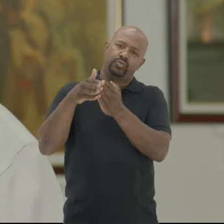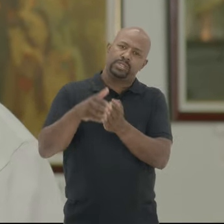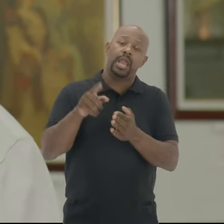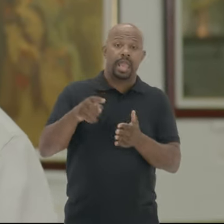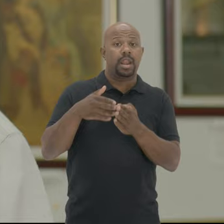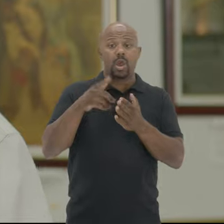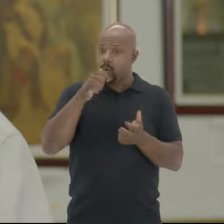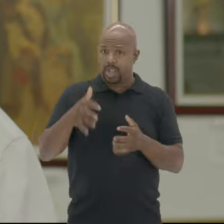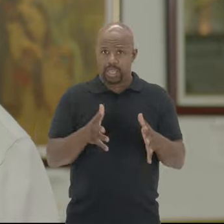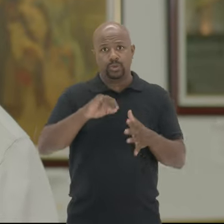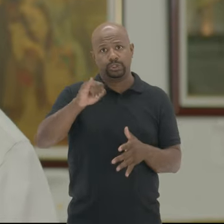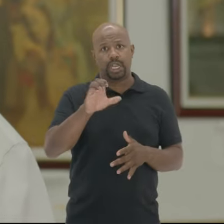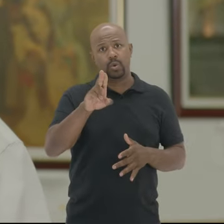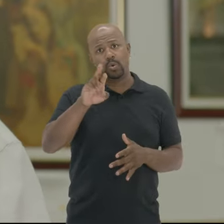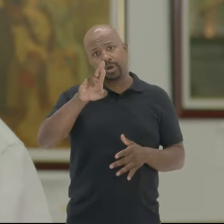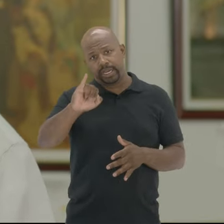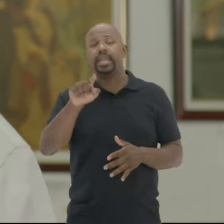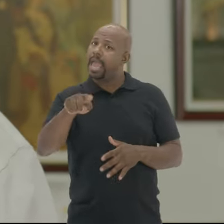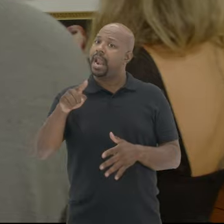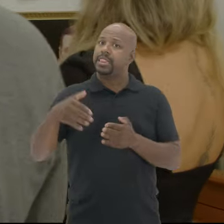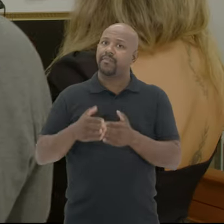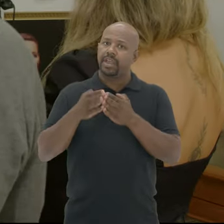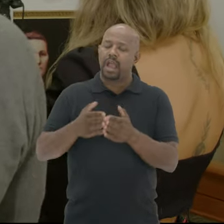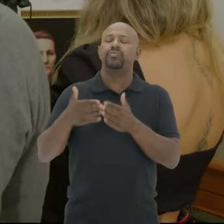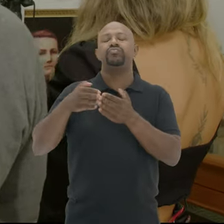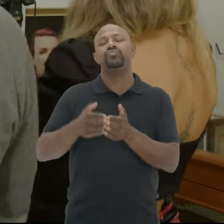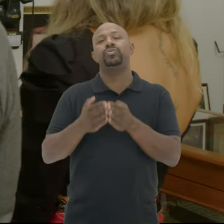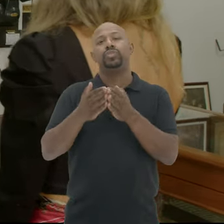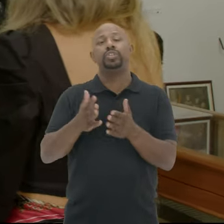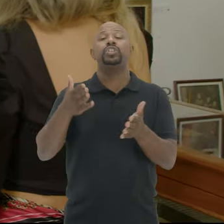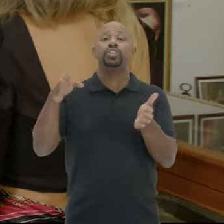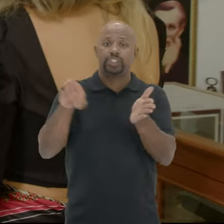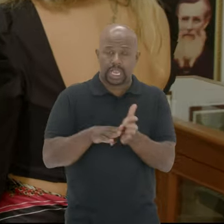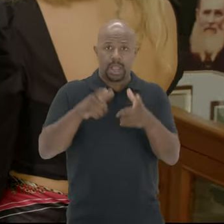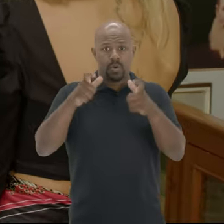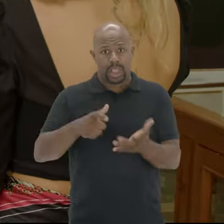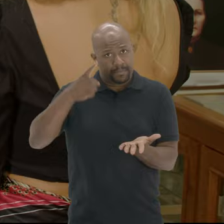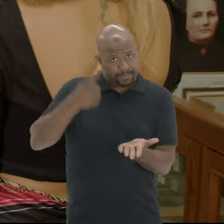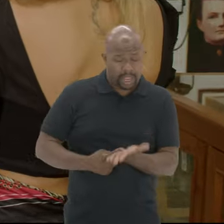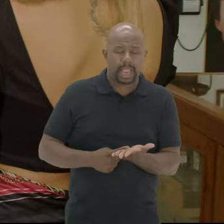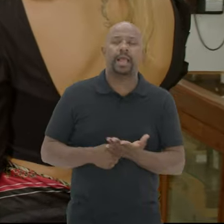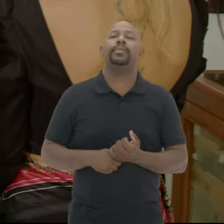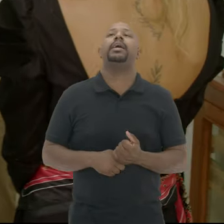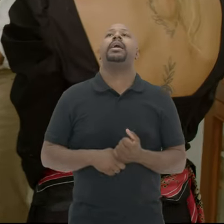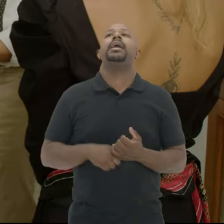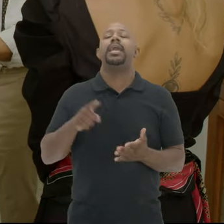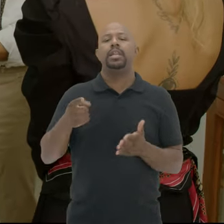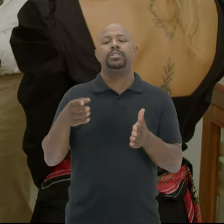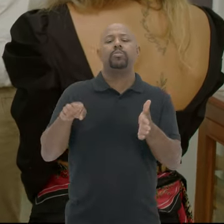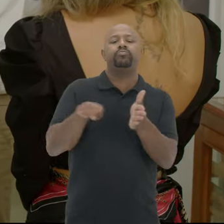Ela navegava no Rio Jacqui então E chegando no lugar Que eles havia sido determinado